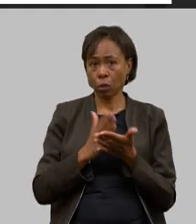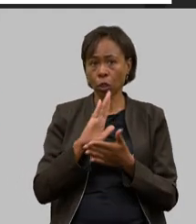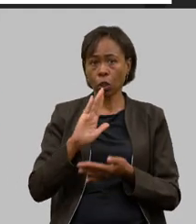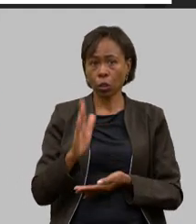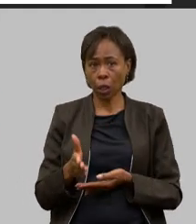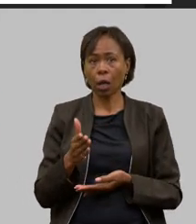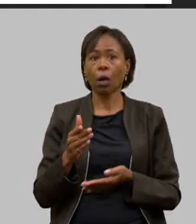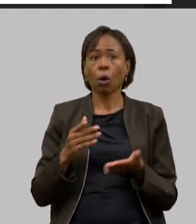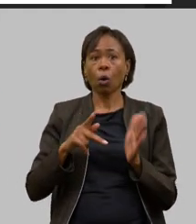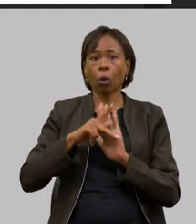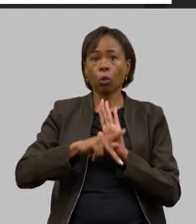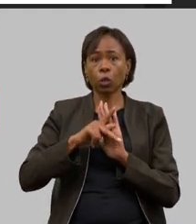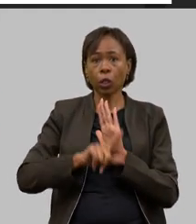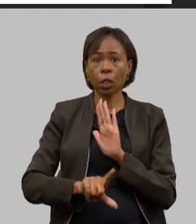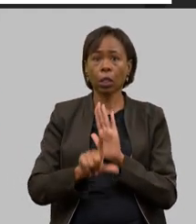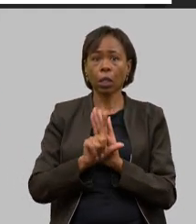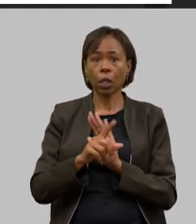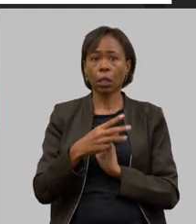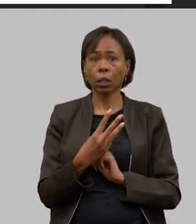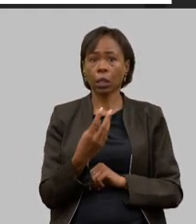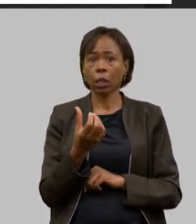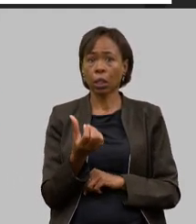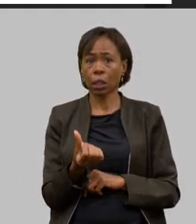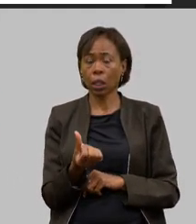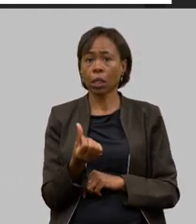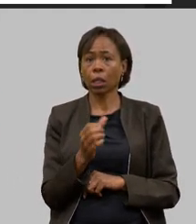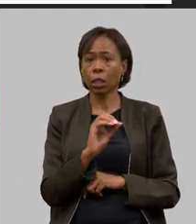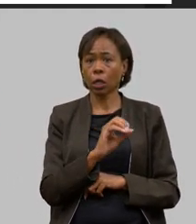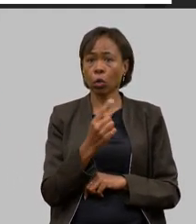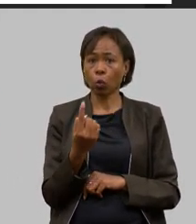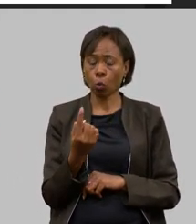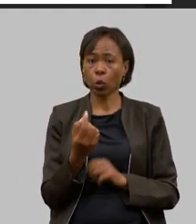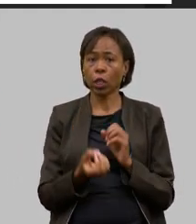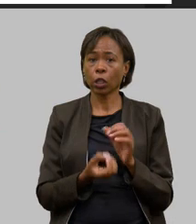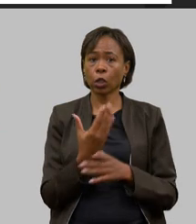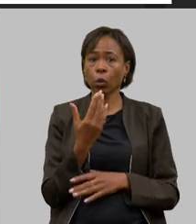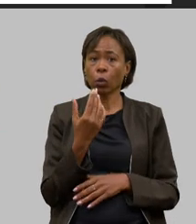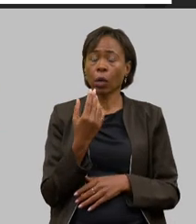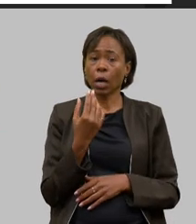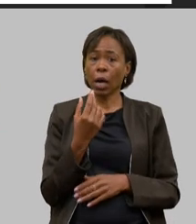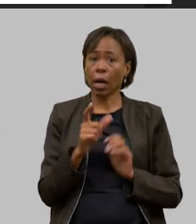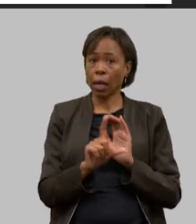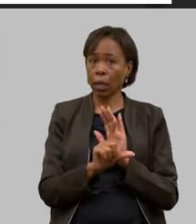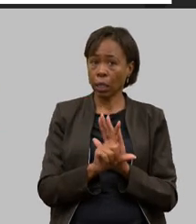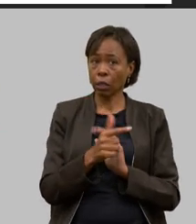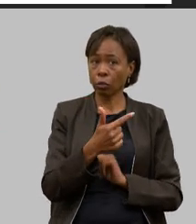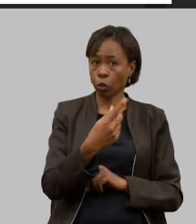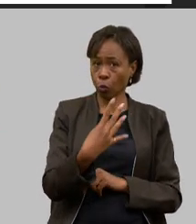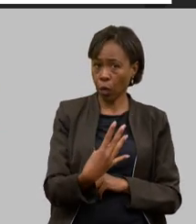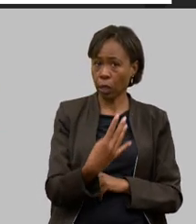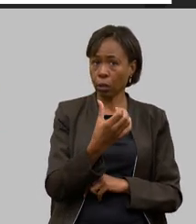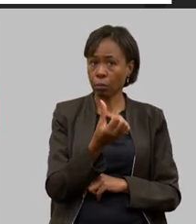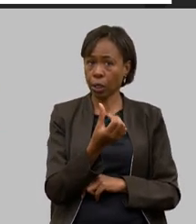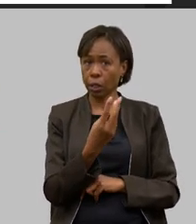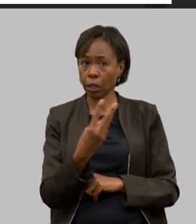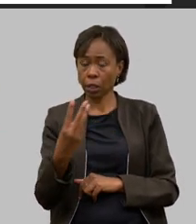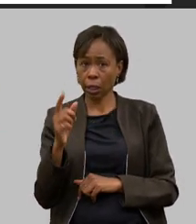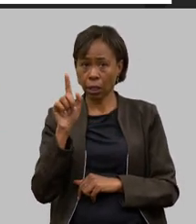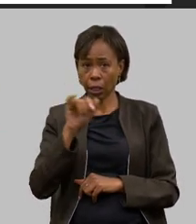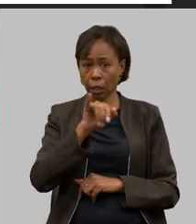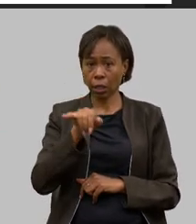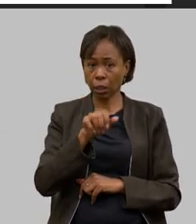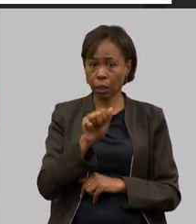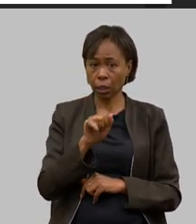projeto da 3601 que culminou na lei 24633 nós vamos regularizá-la no Jaiba praticamente 1500